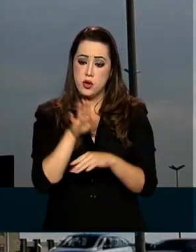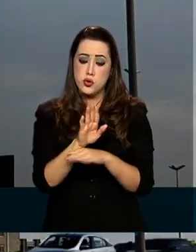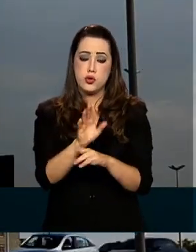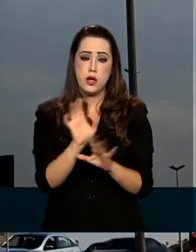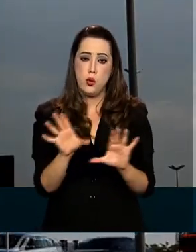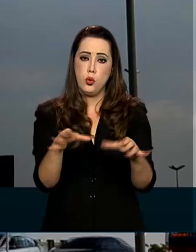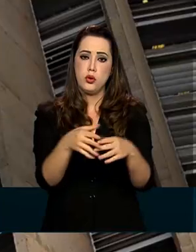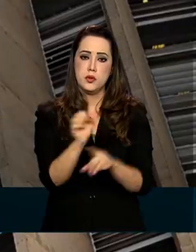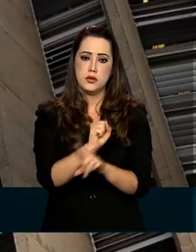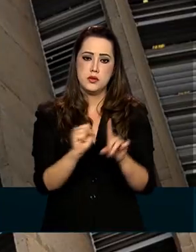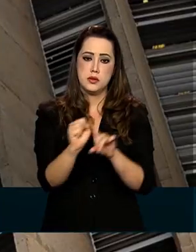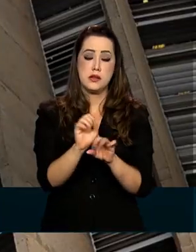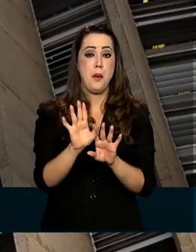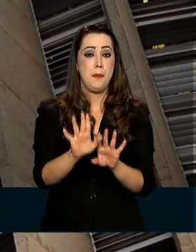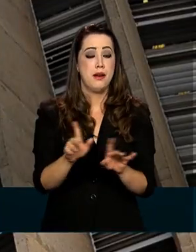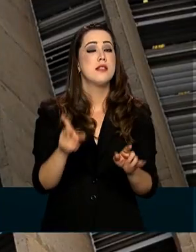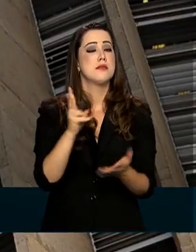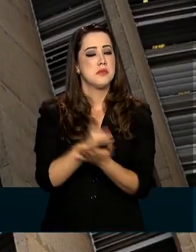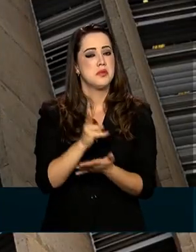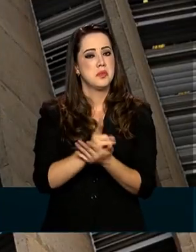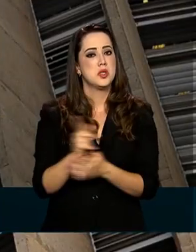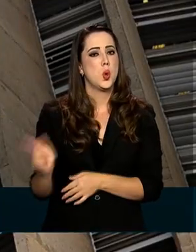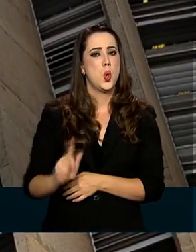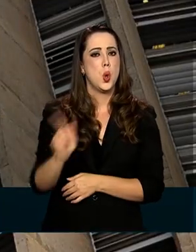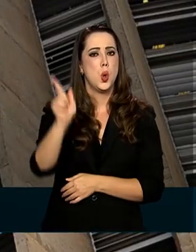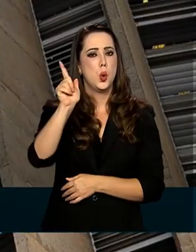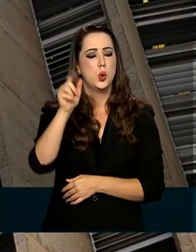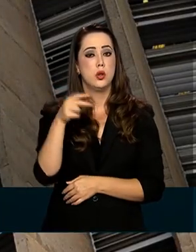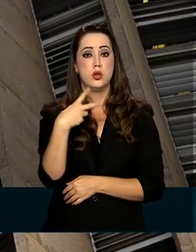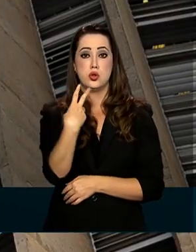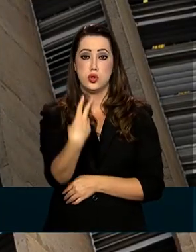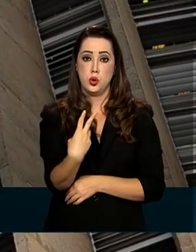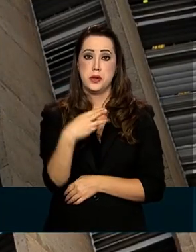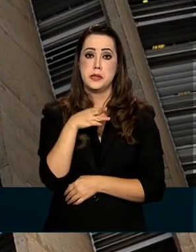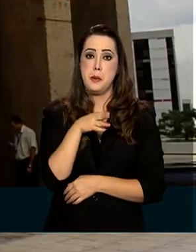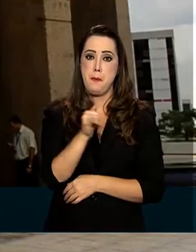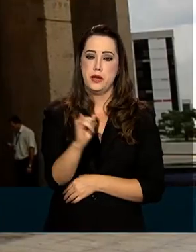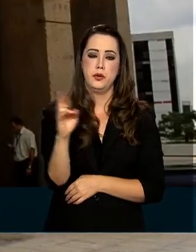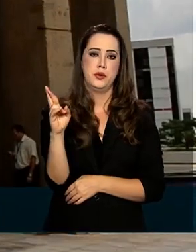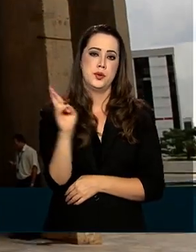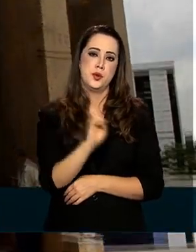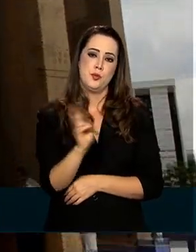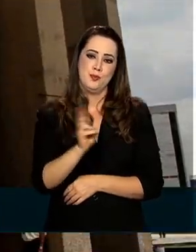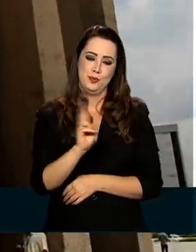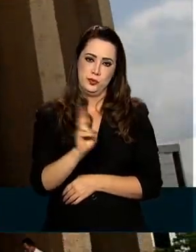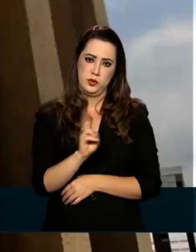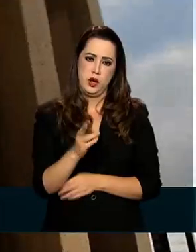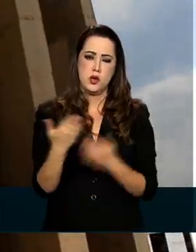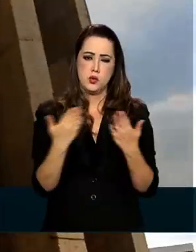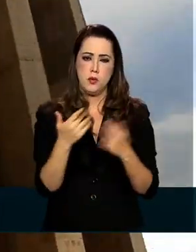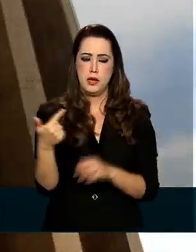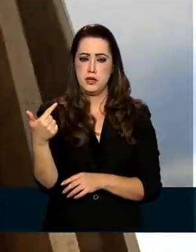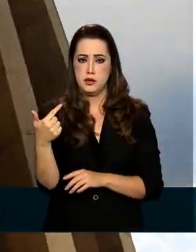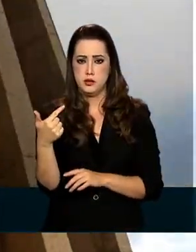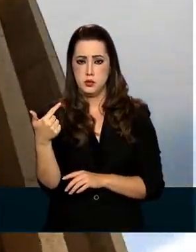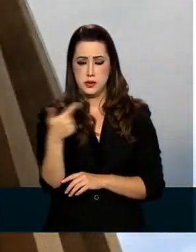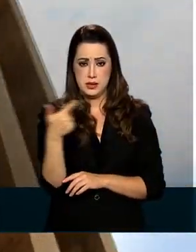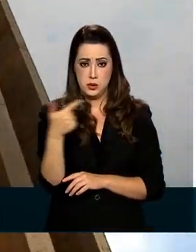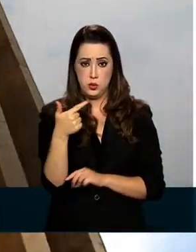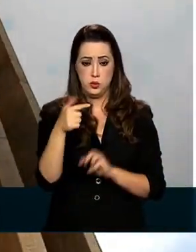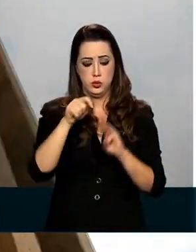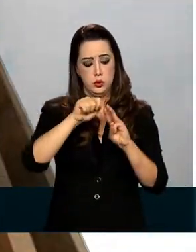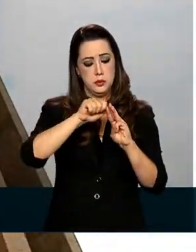registrou lucro de 2 bilhões e 600 milhões de reais no segundo trimestre de 2020.